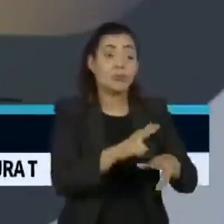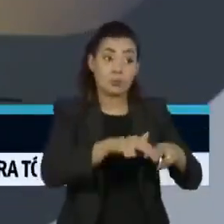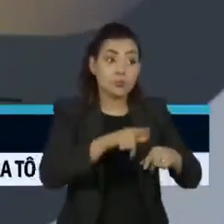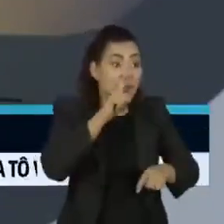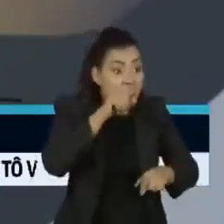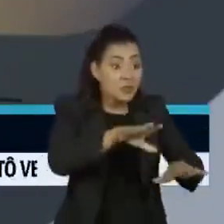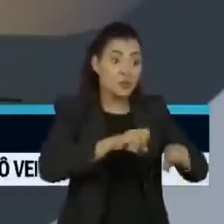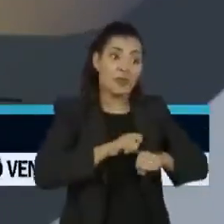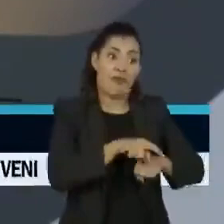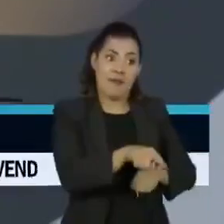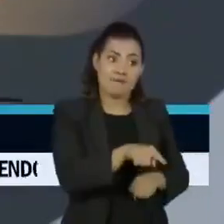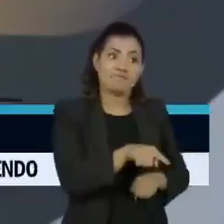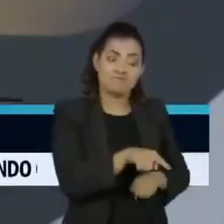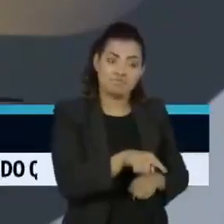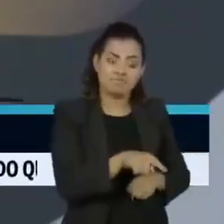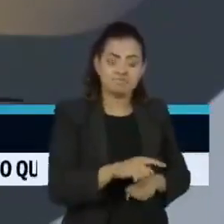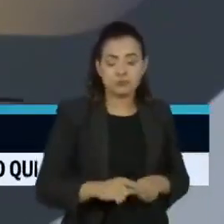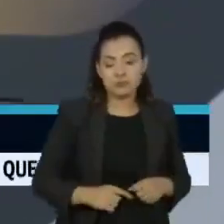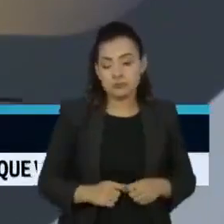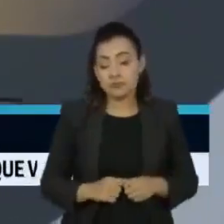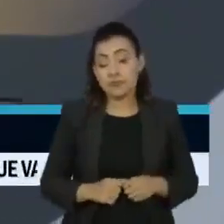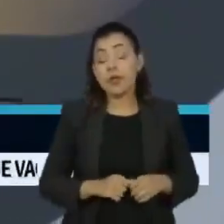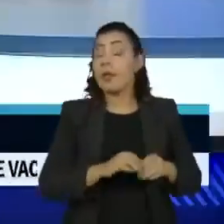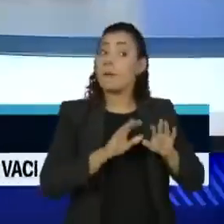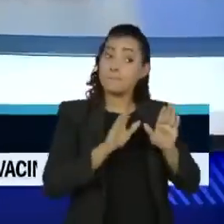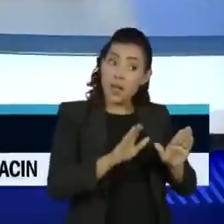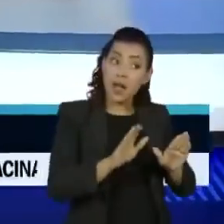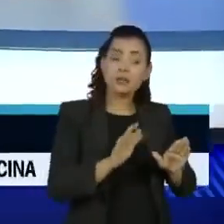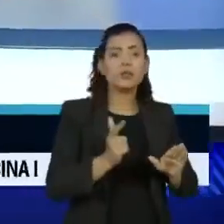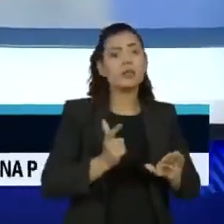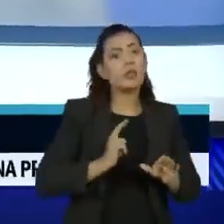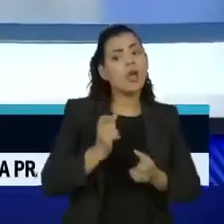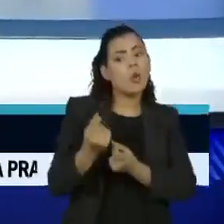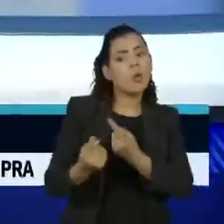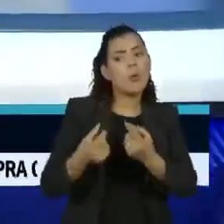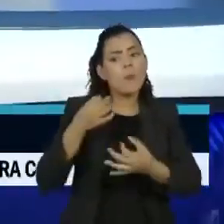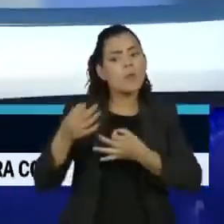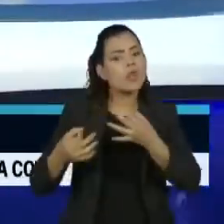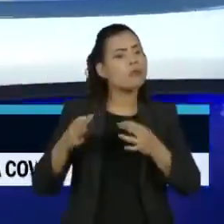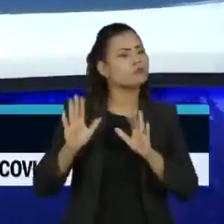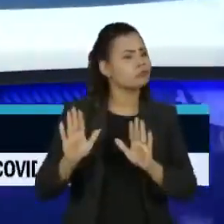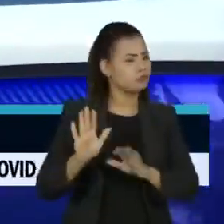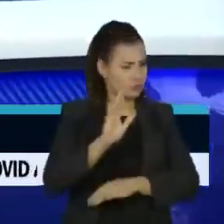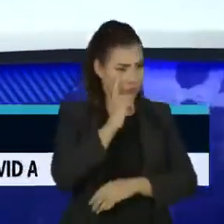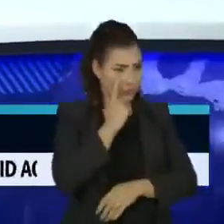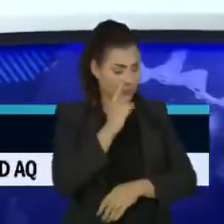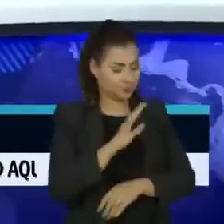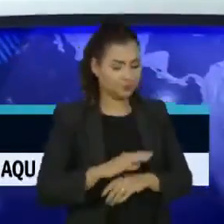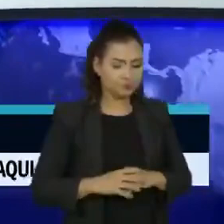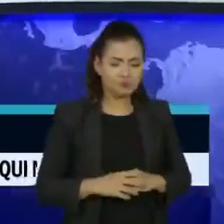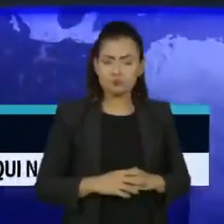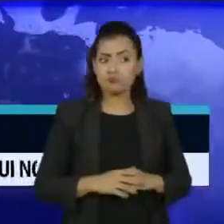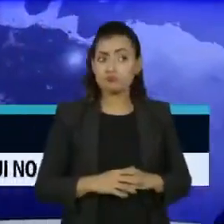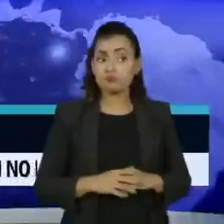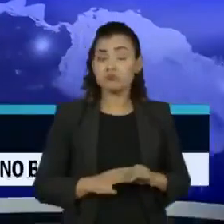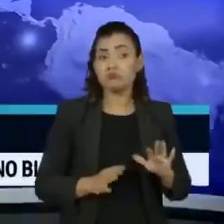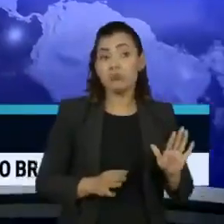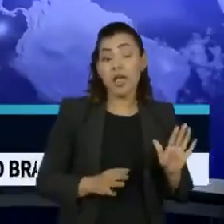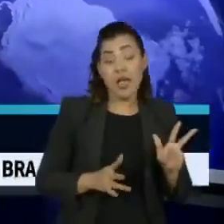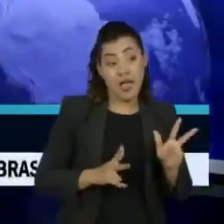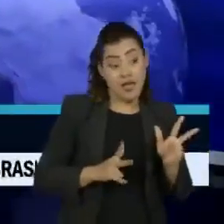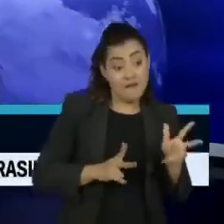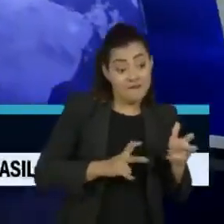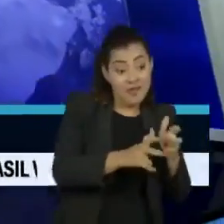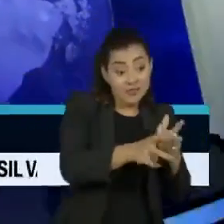infectados por trabalho. Mas tem algumas variantes aí. Primeiro, a